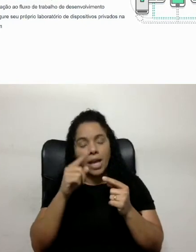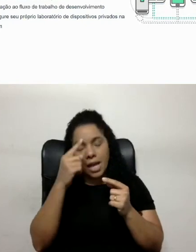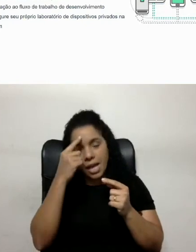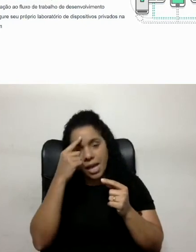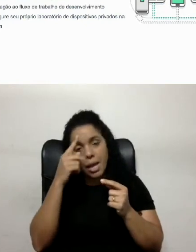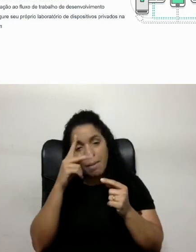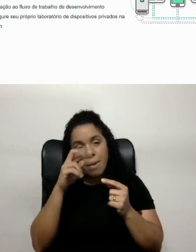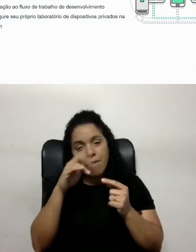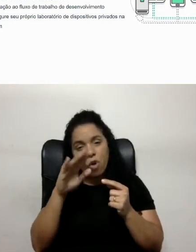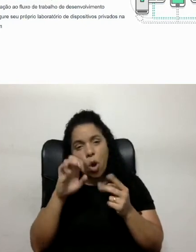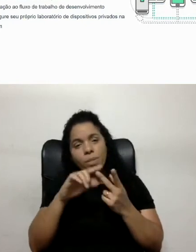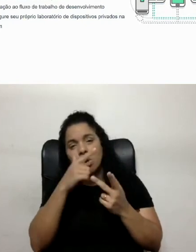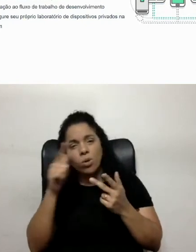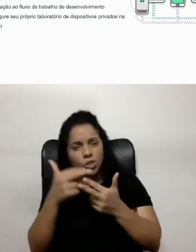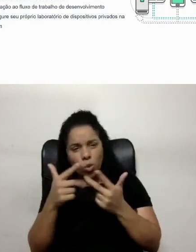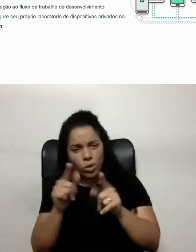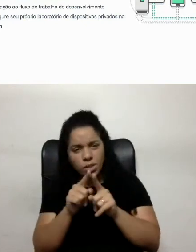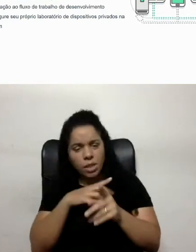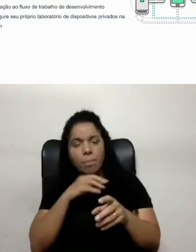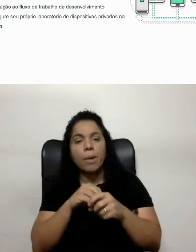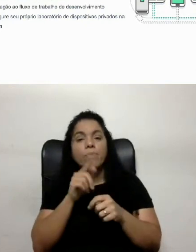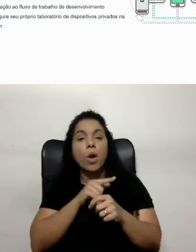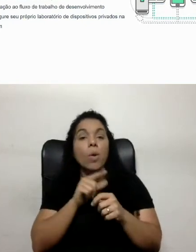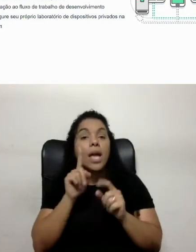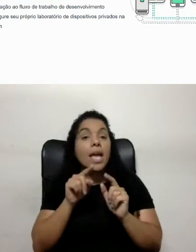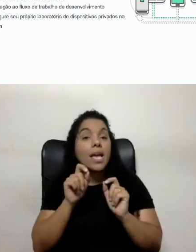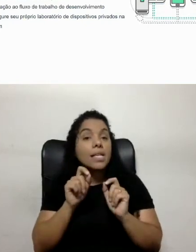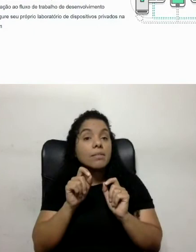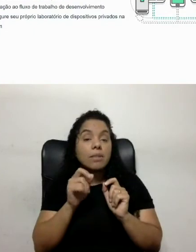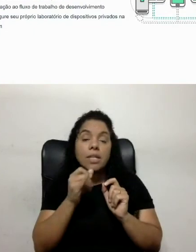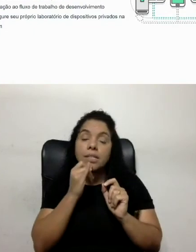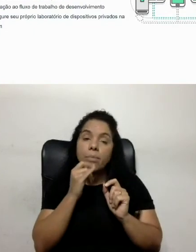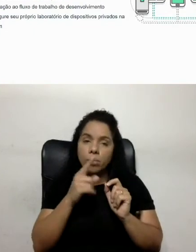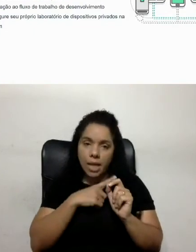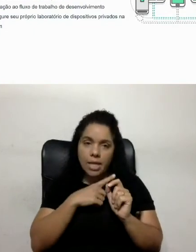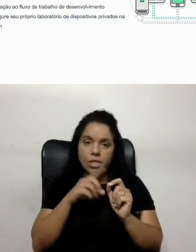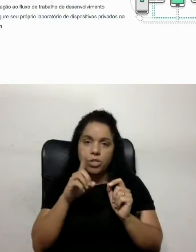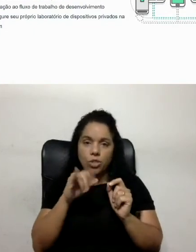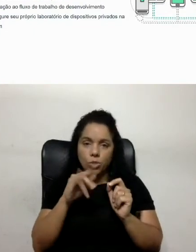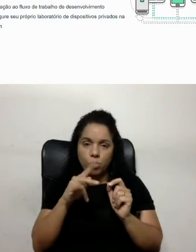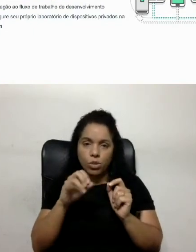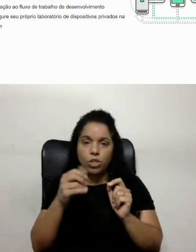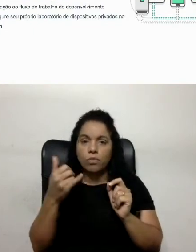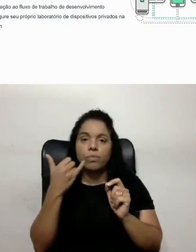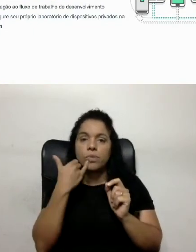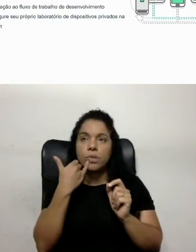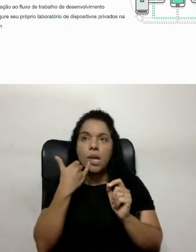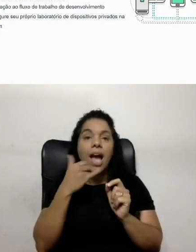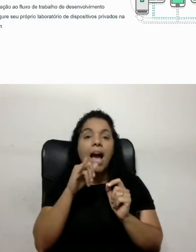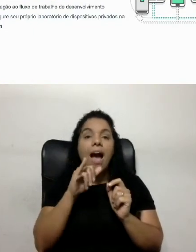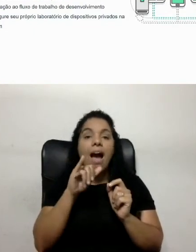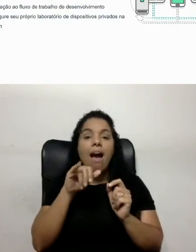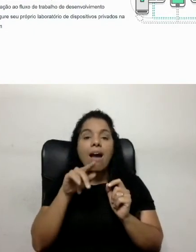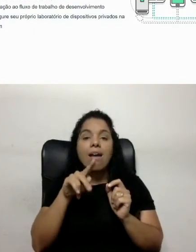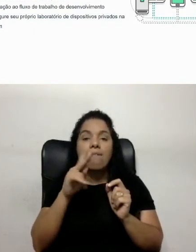o ambiente real do dispositivo, tá? Então, vamos supor que eu tenha um dispositivo, um iPhone 15, ele vai